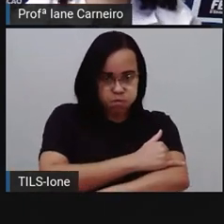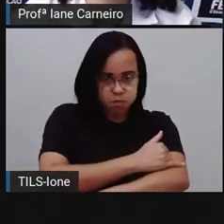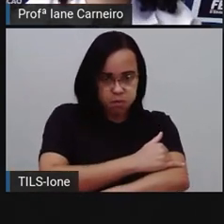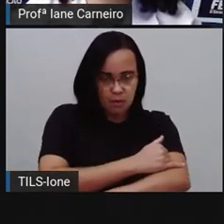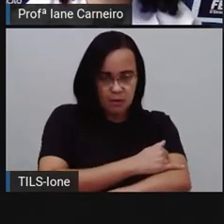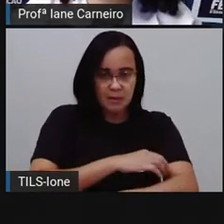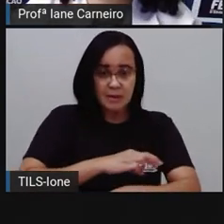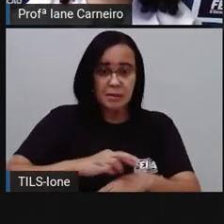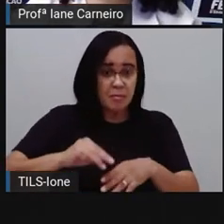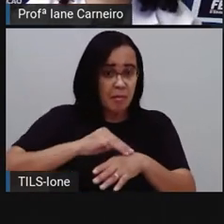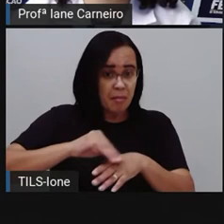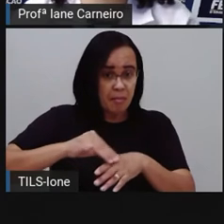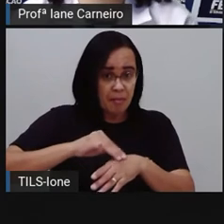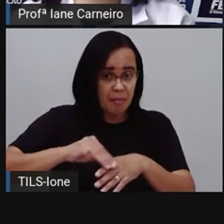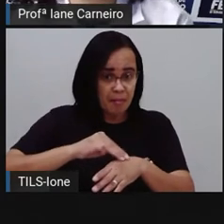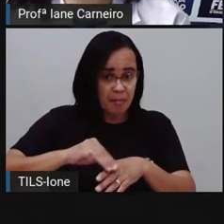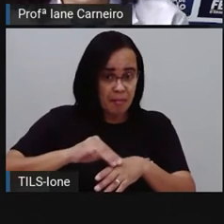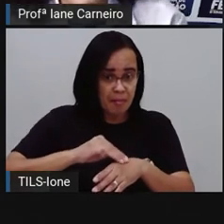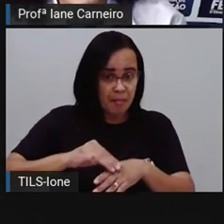Castanho.